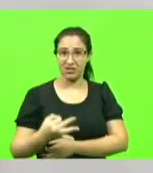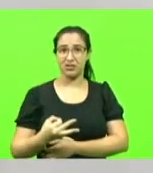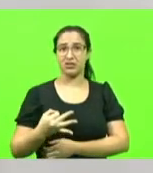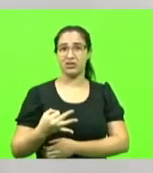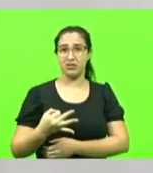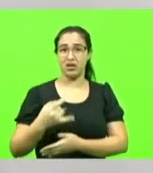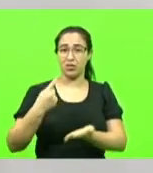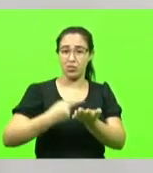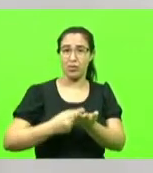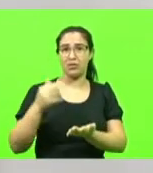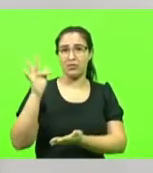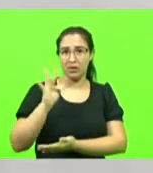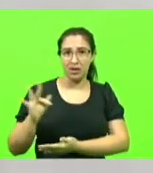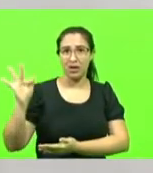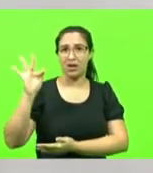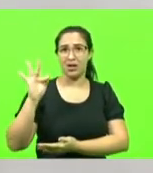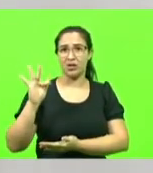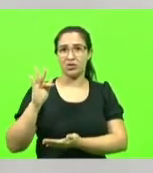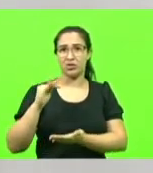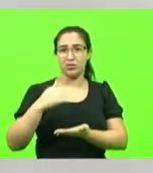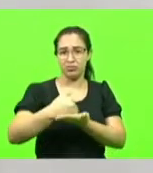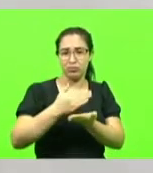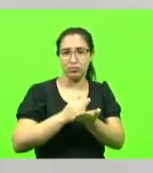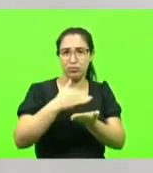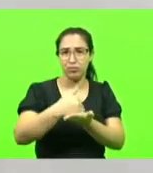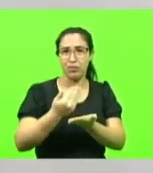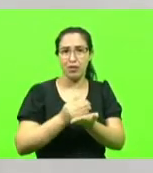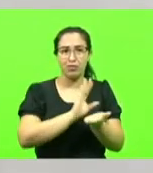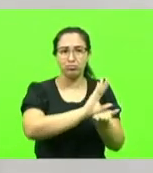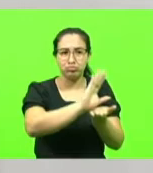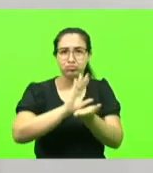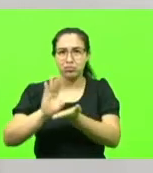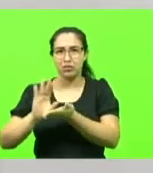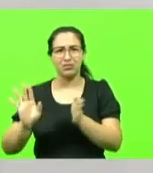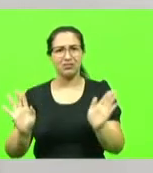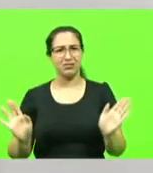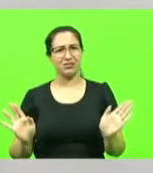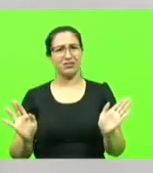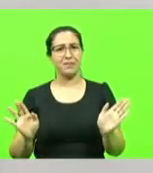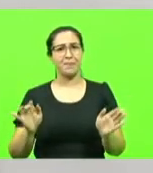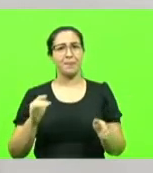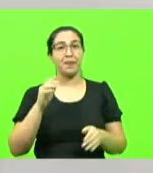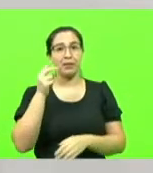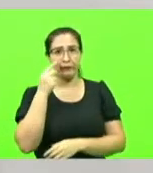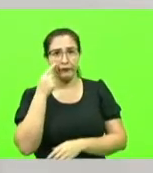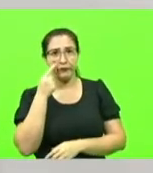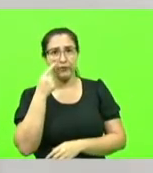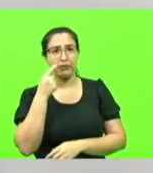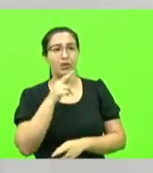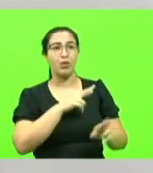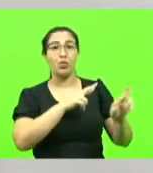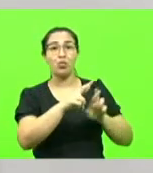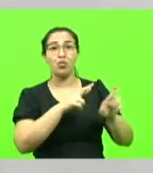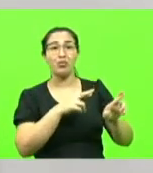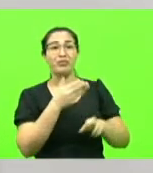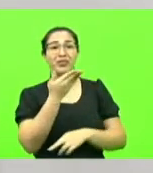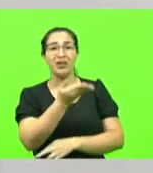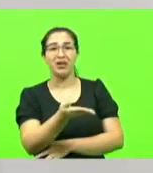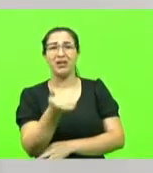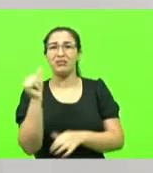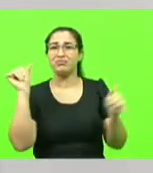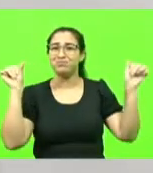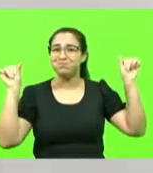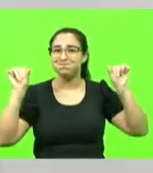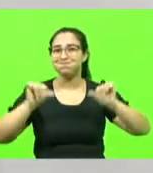eu convido para irem nas nossas rodovias federais e verem a situação que se encontram as nossas rodovias federais